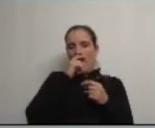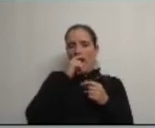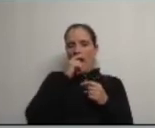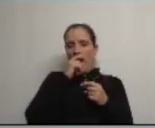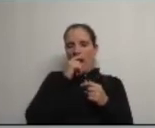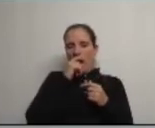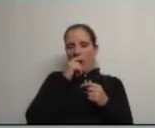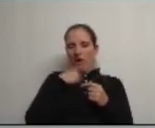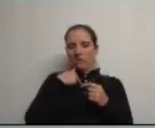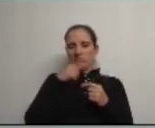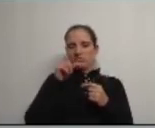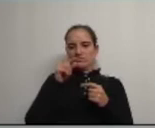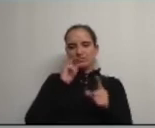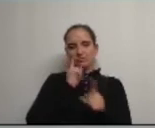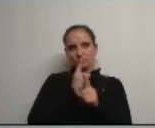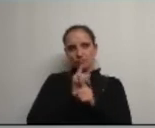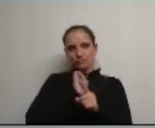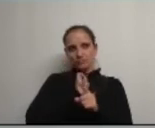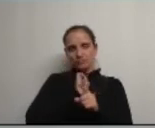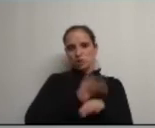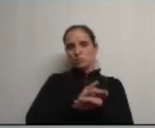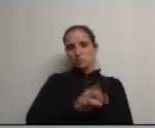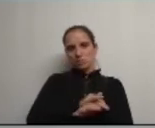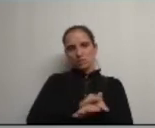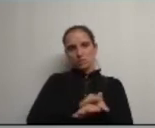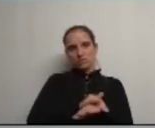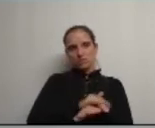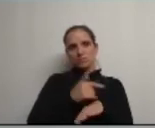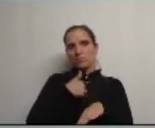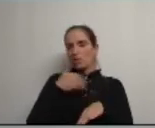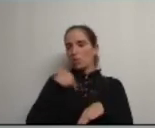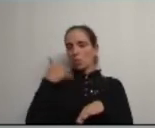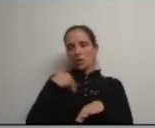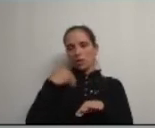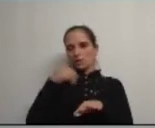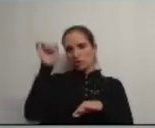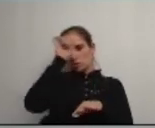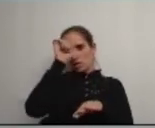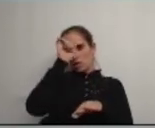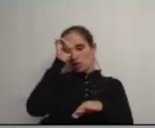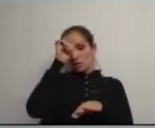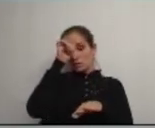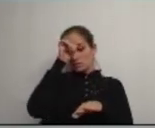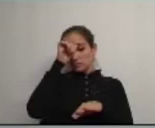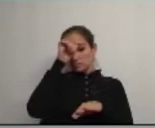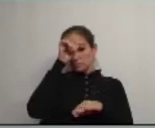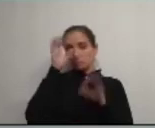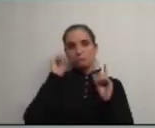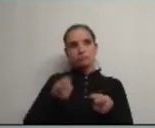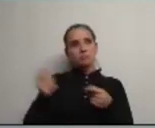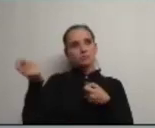e eu também tenho as minhas responsabilidades e eu não queria que em Janeiro entrasse a municipalização